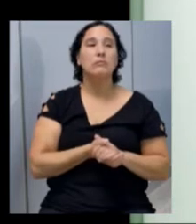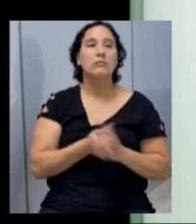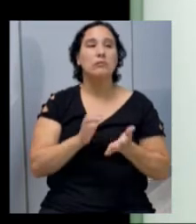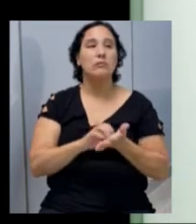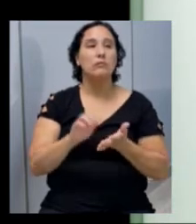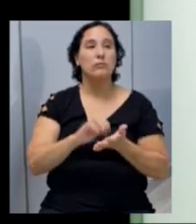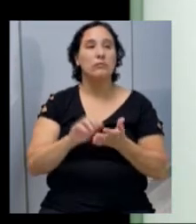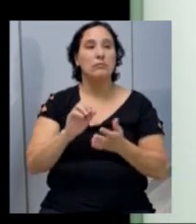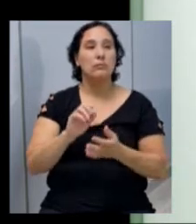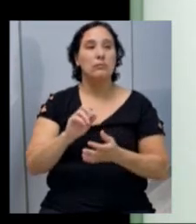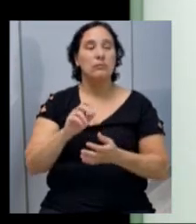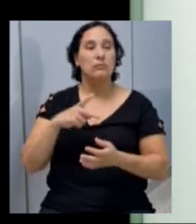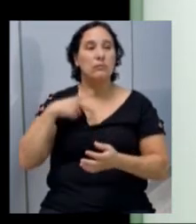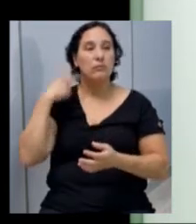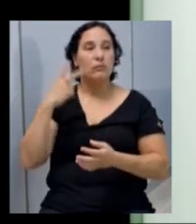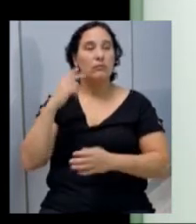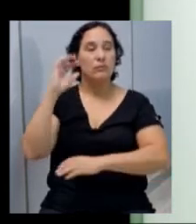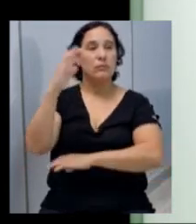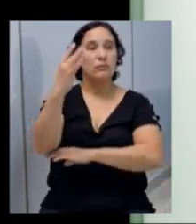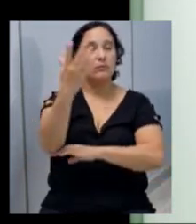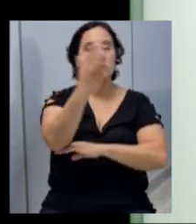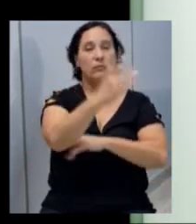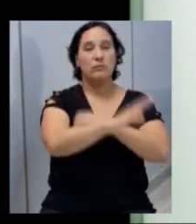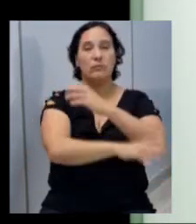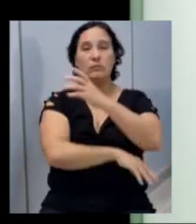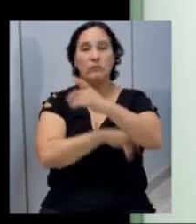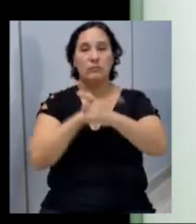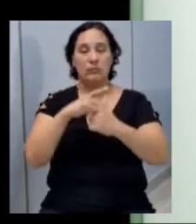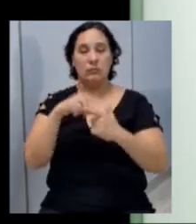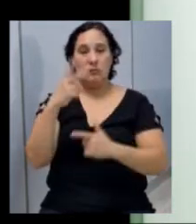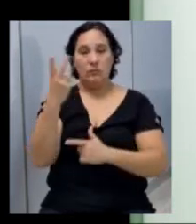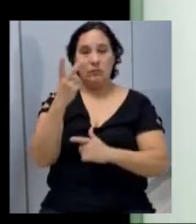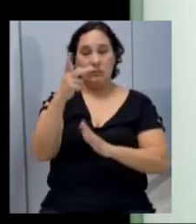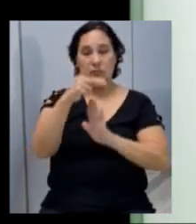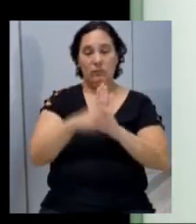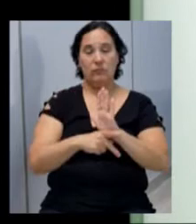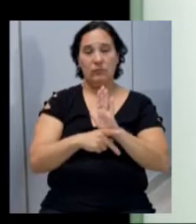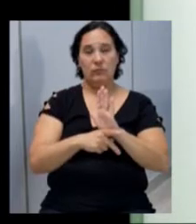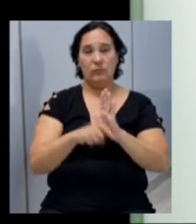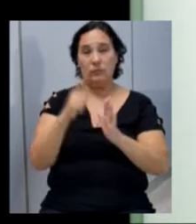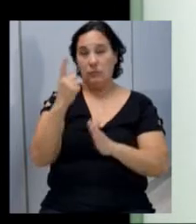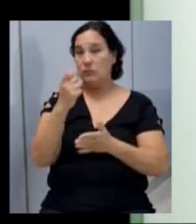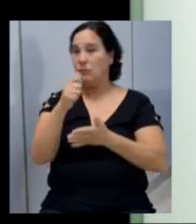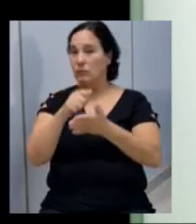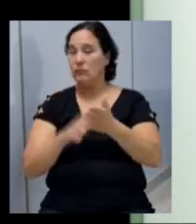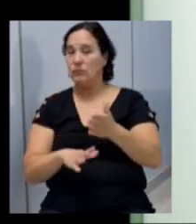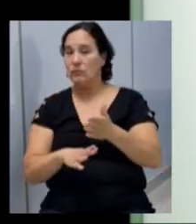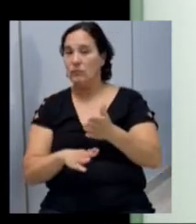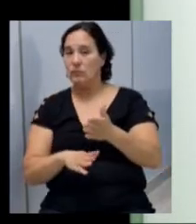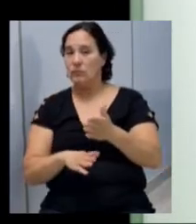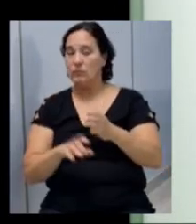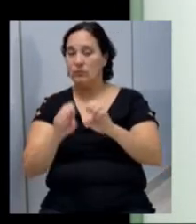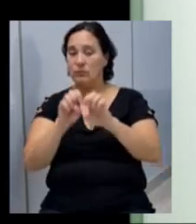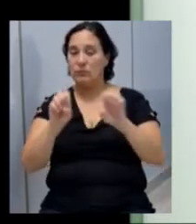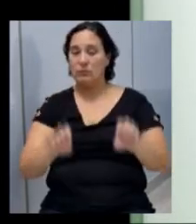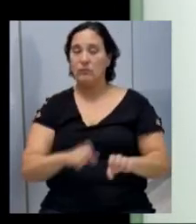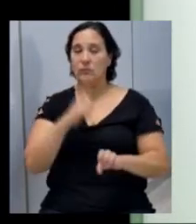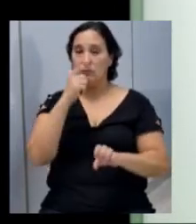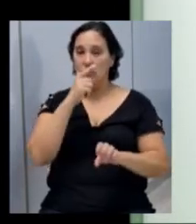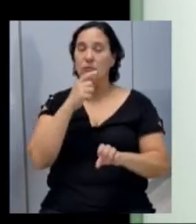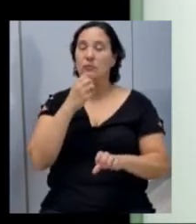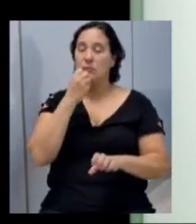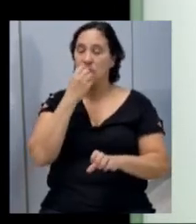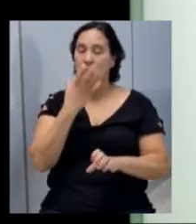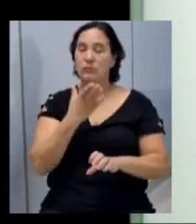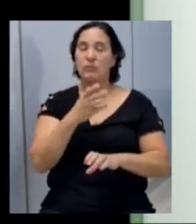Secretaria Municipal de Políticas Ambientais, dividido em dois projetos e uma atividade de ampliação do sistema de água potável